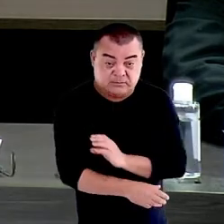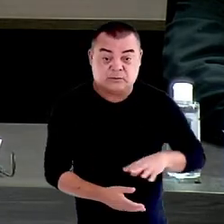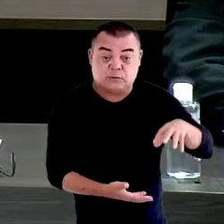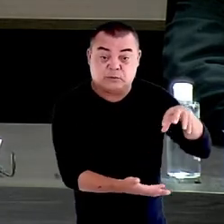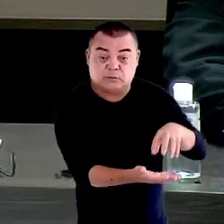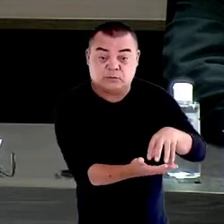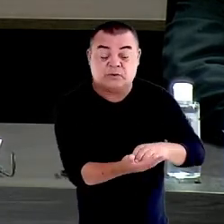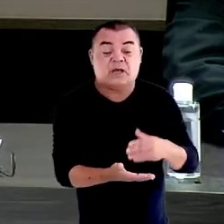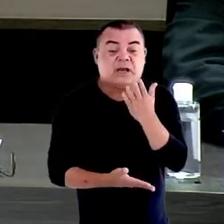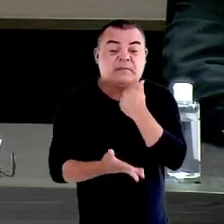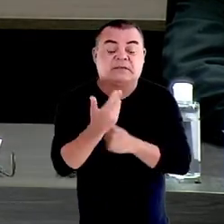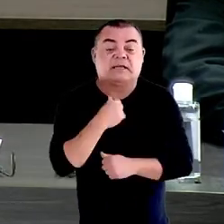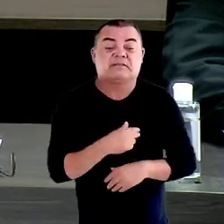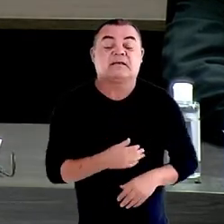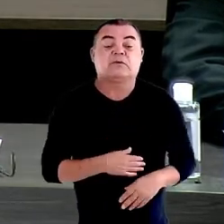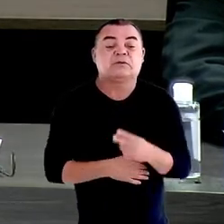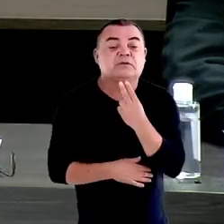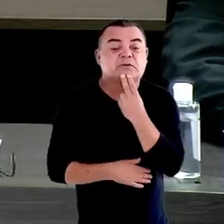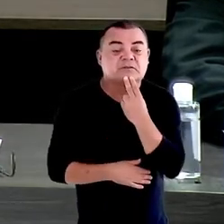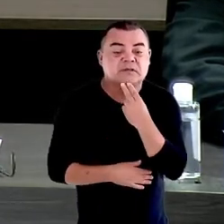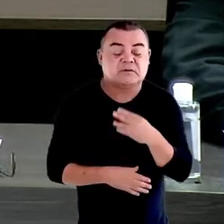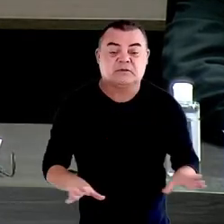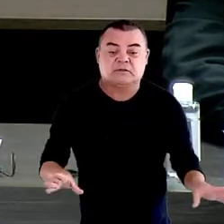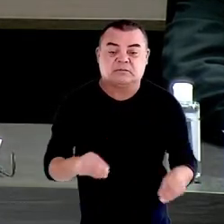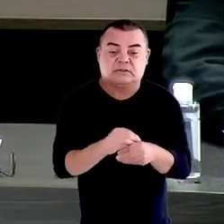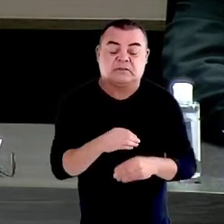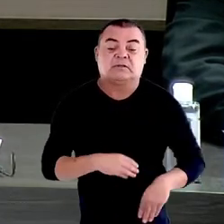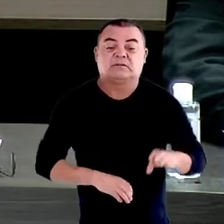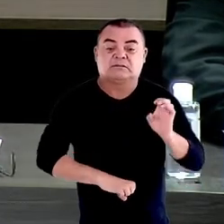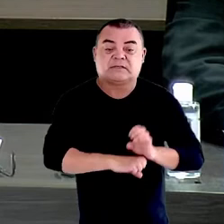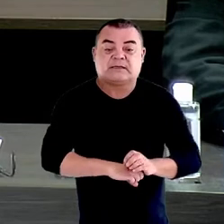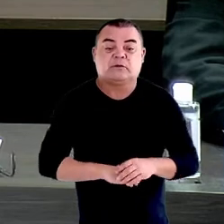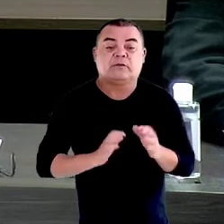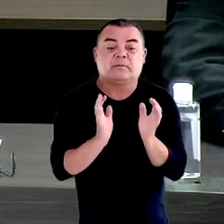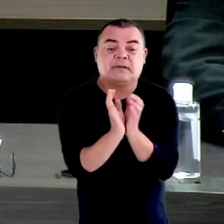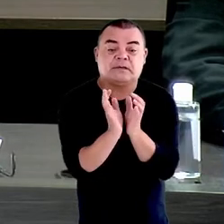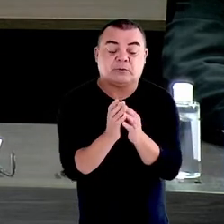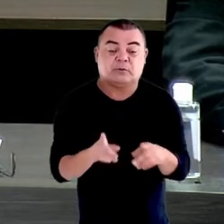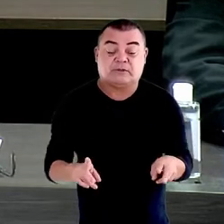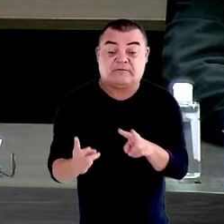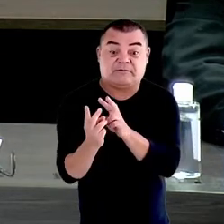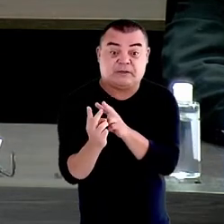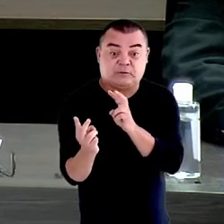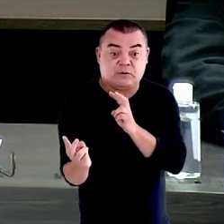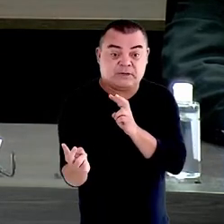Alimentação e Nutrição Adequada do Ministério Público do Estado de Pernambuco. E, virtualmente,